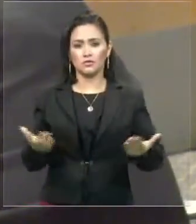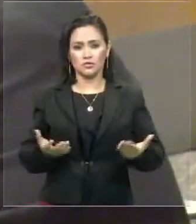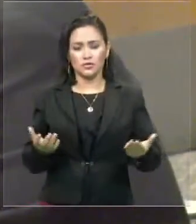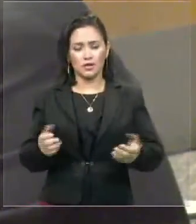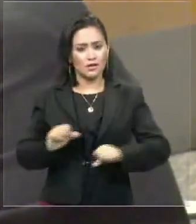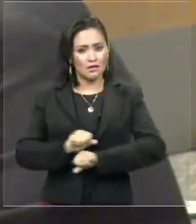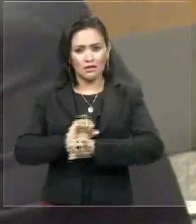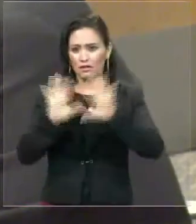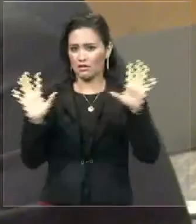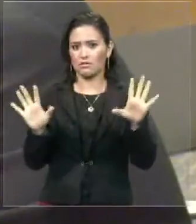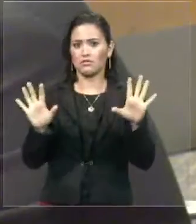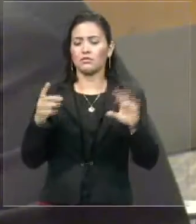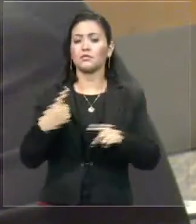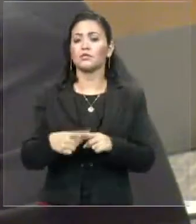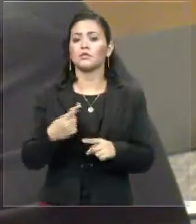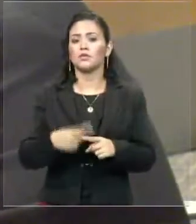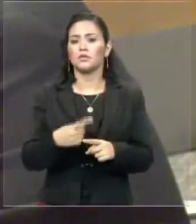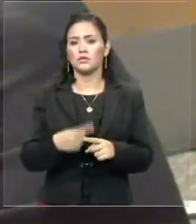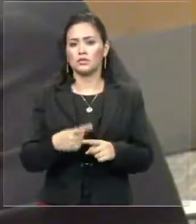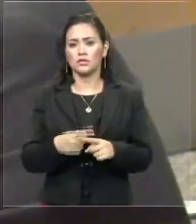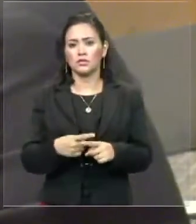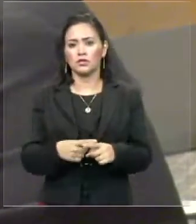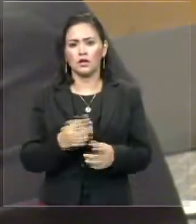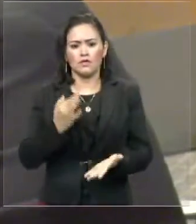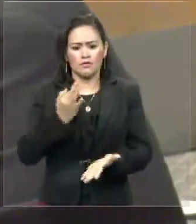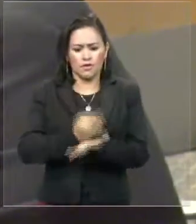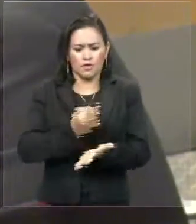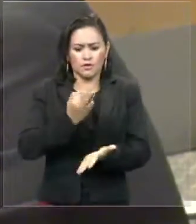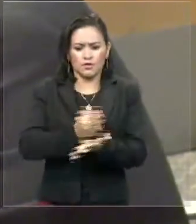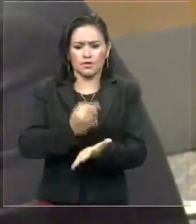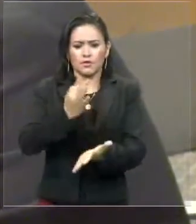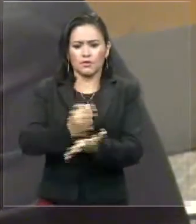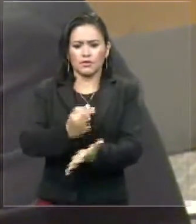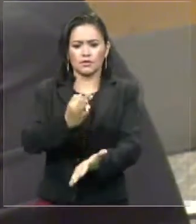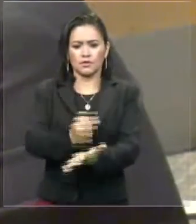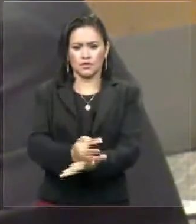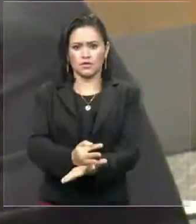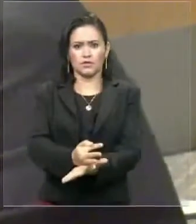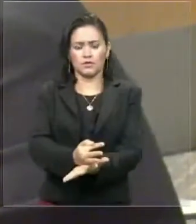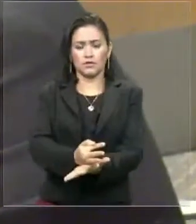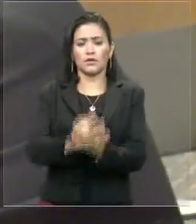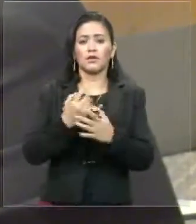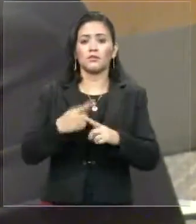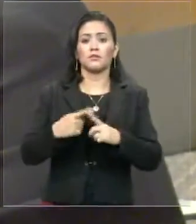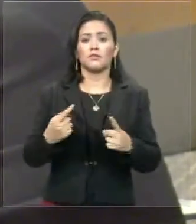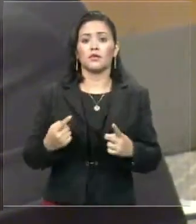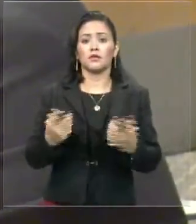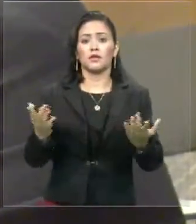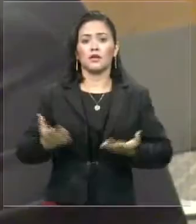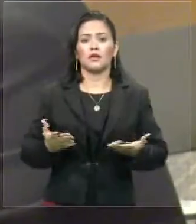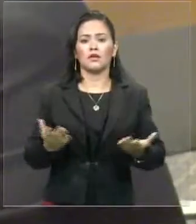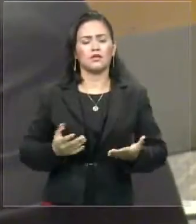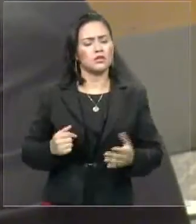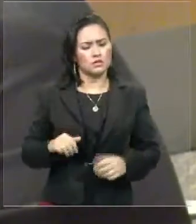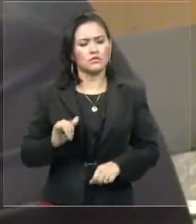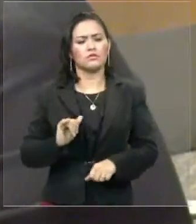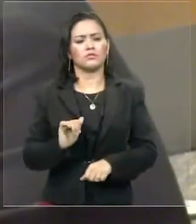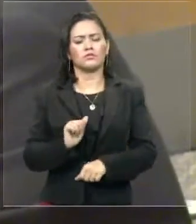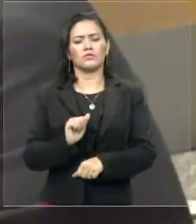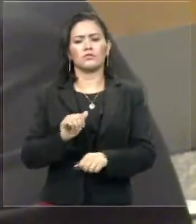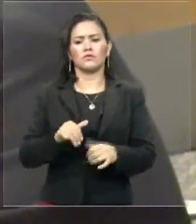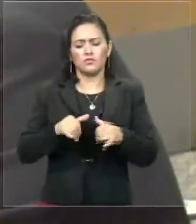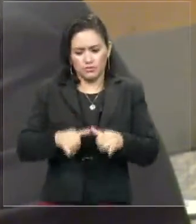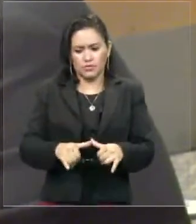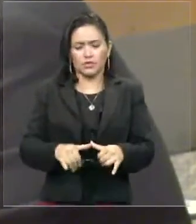os colegas estavam pegando falta e agora não, nós vamos ficar, não vamos pegar falta e vamos obstruir. Vamos